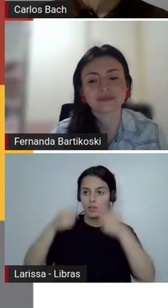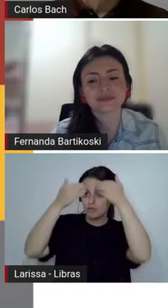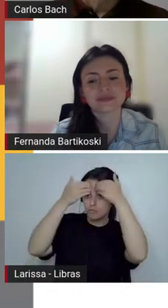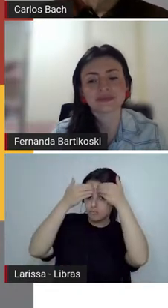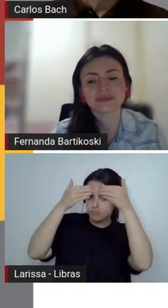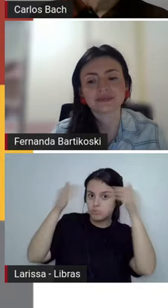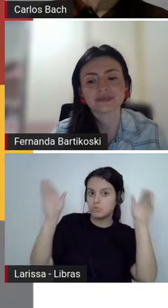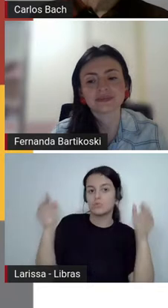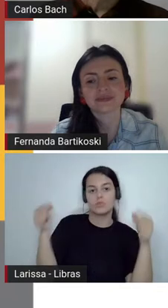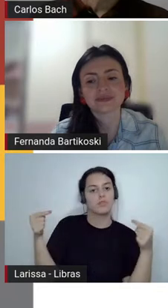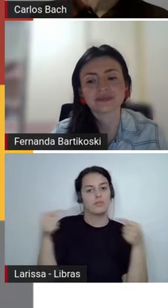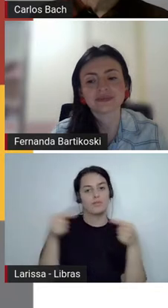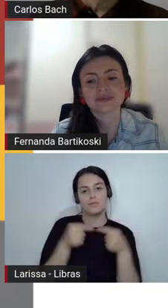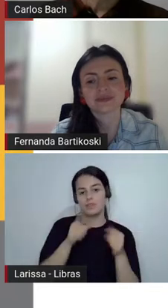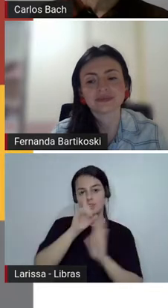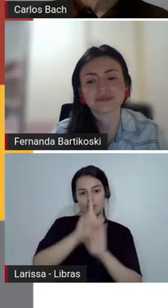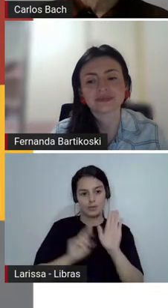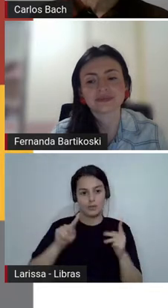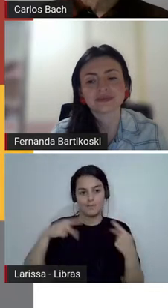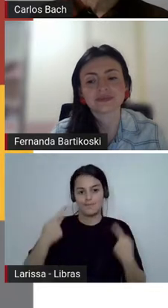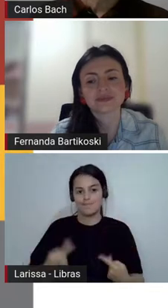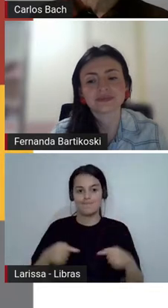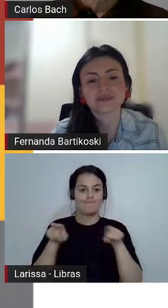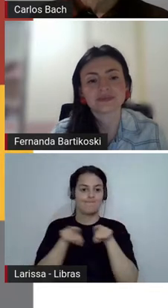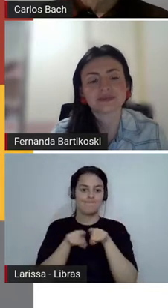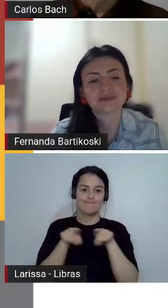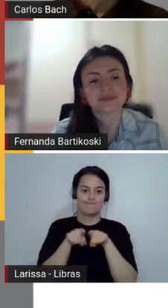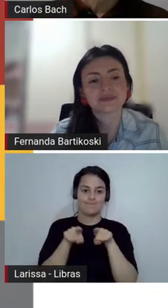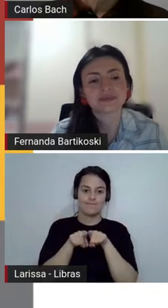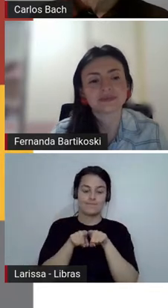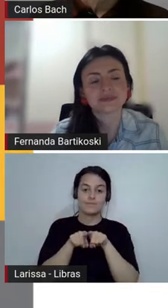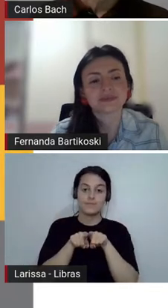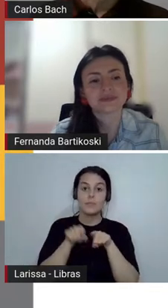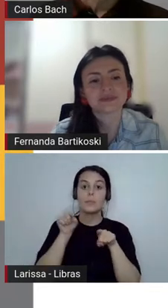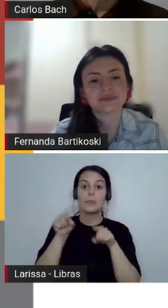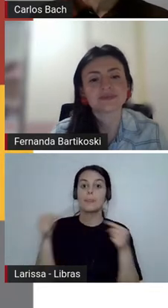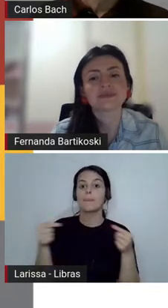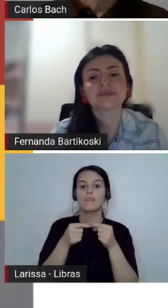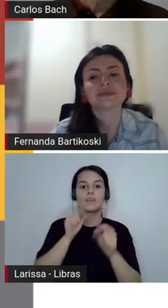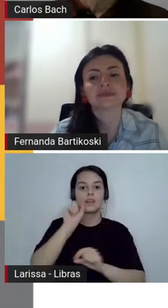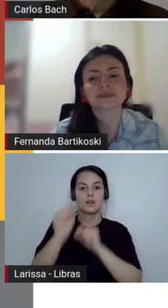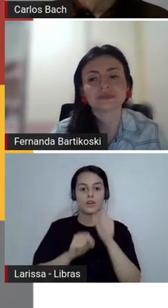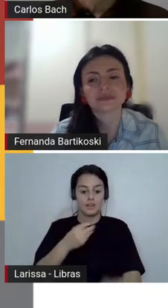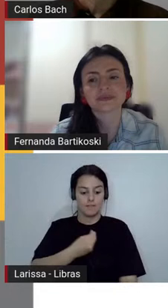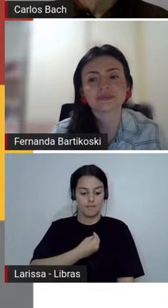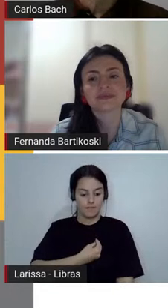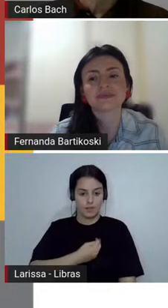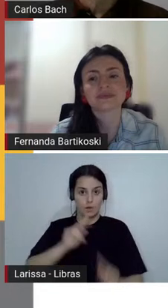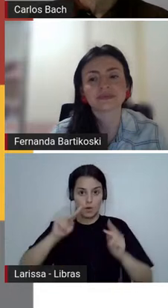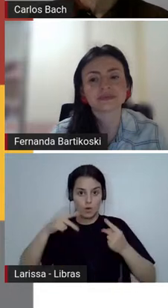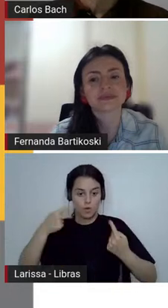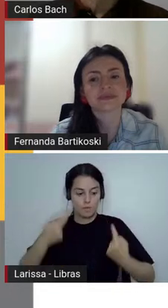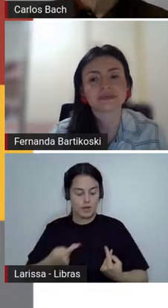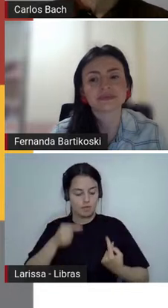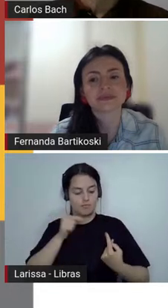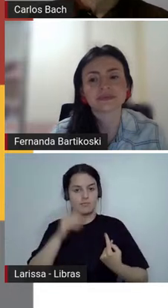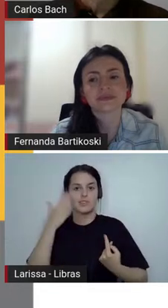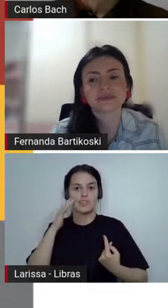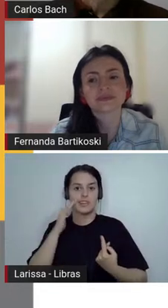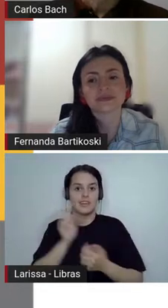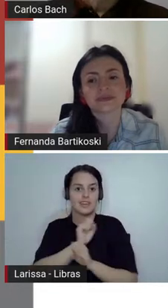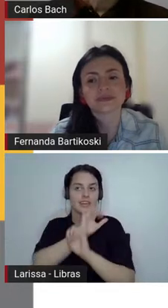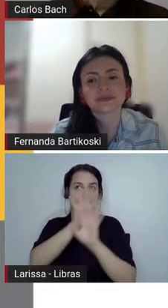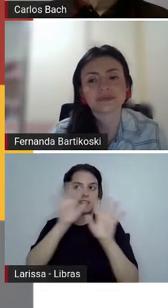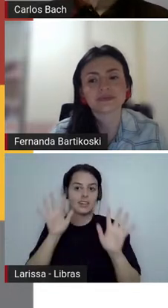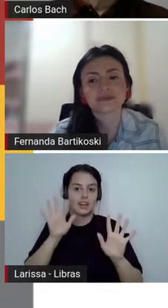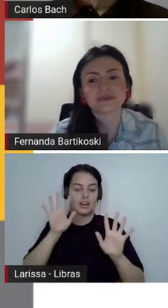humanos. Essa literatura que nos coloca em contato com o humano, que nos faz ser mais humanos, né, porque nos liga à questão da memória.